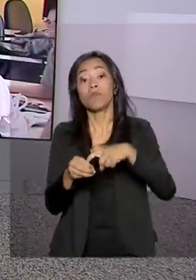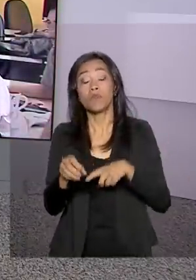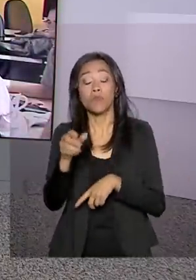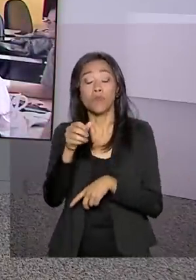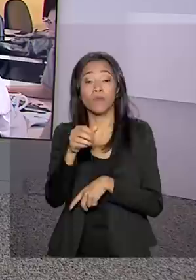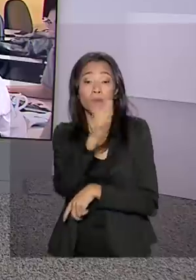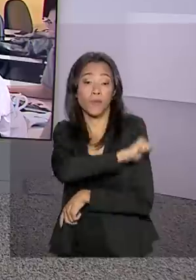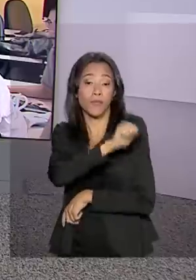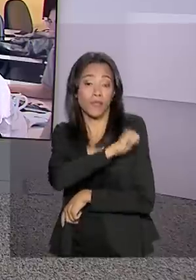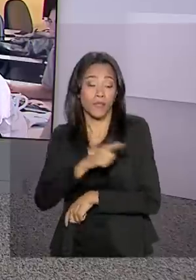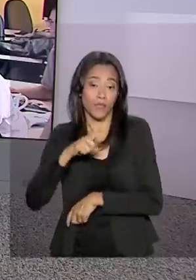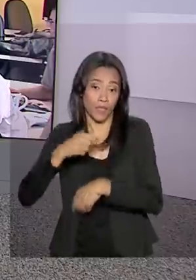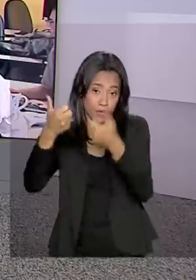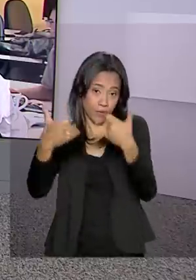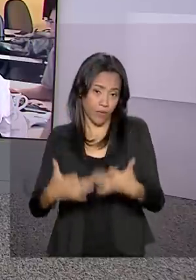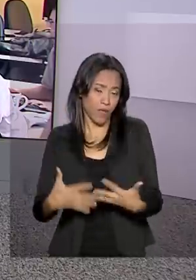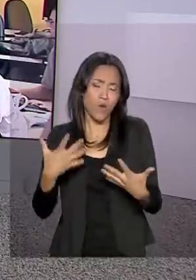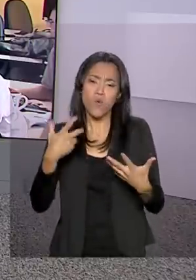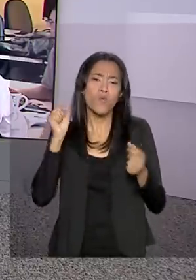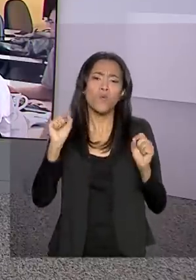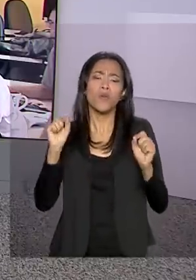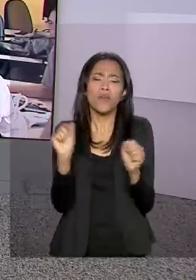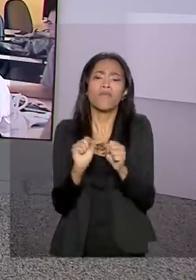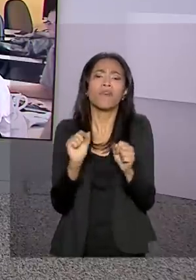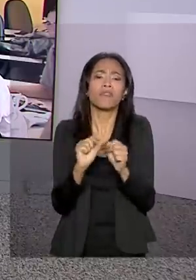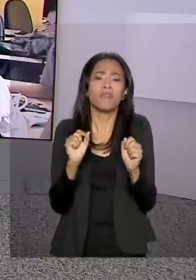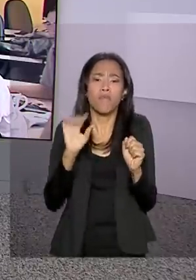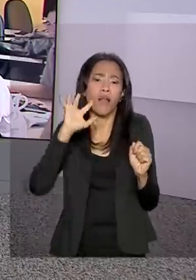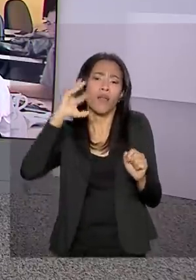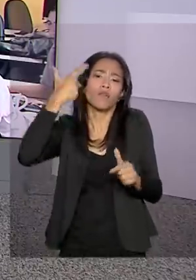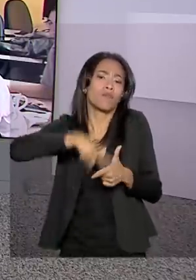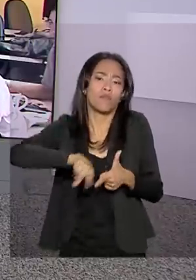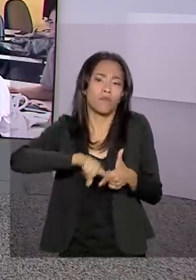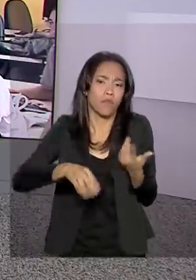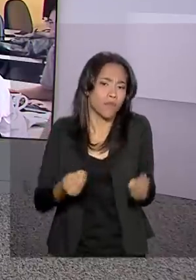gente. Tiago, bom dia. O que o eleitor tem que fazer para regularizar a sua situação?